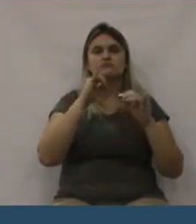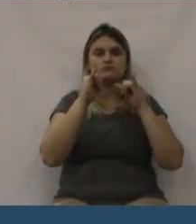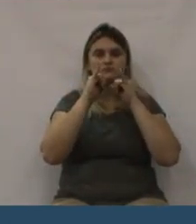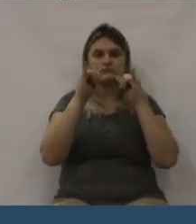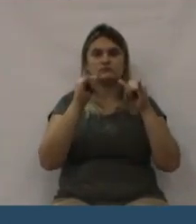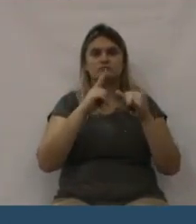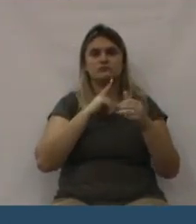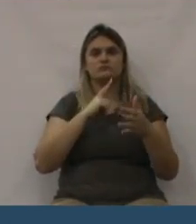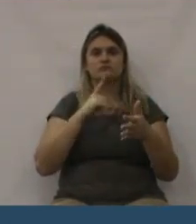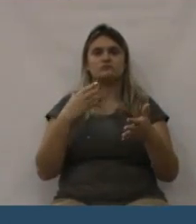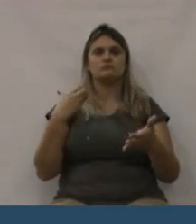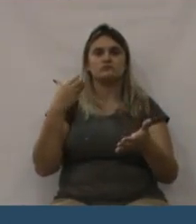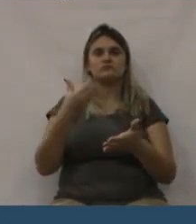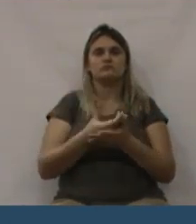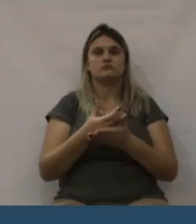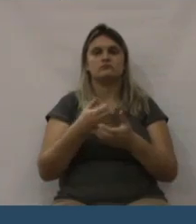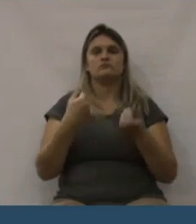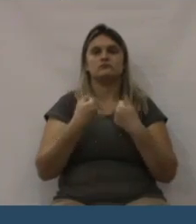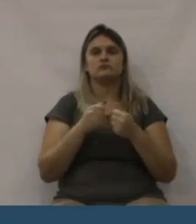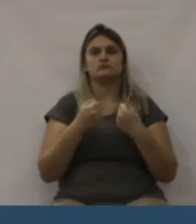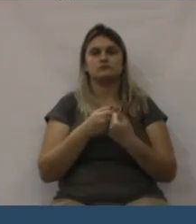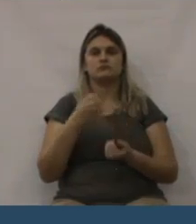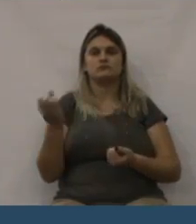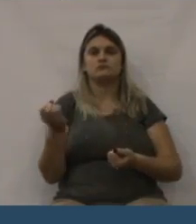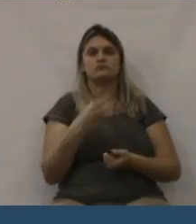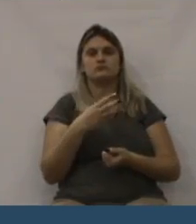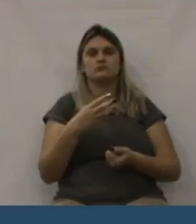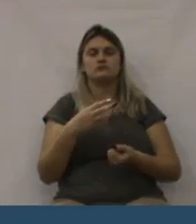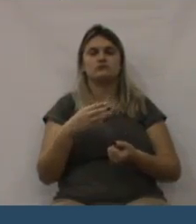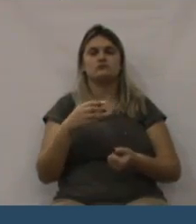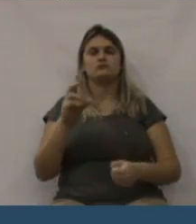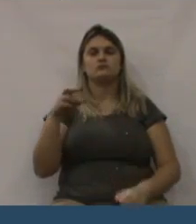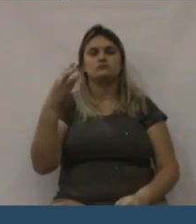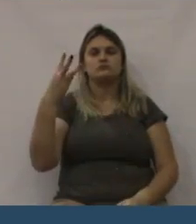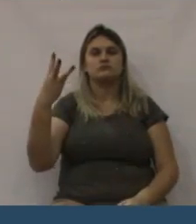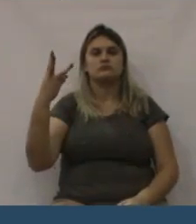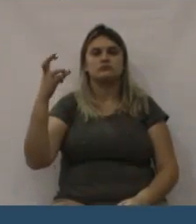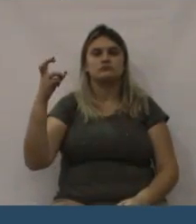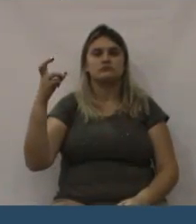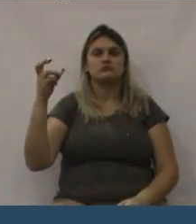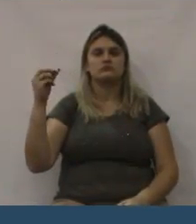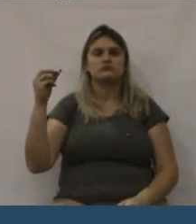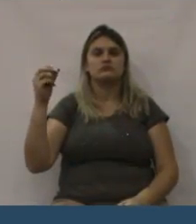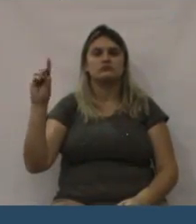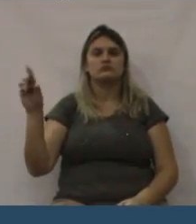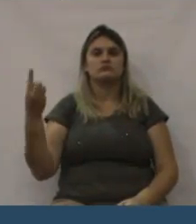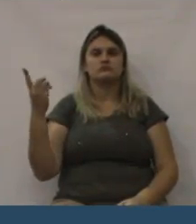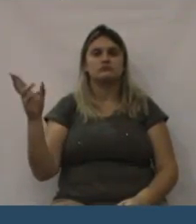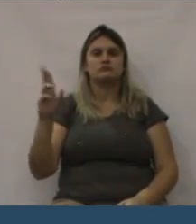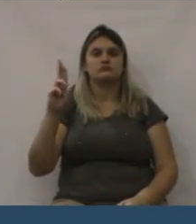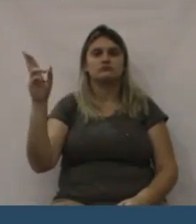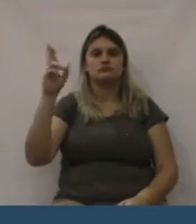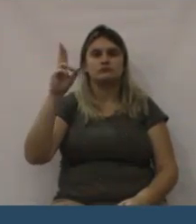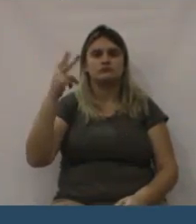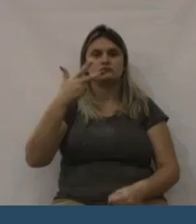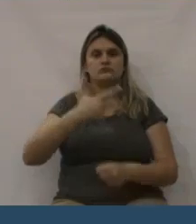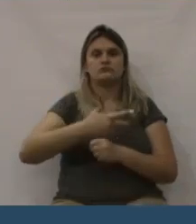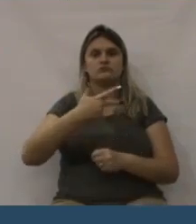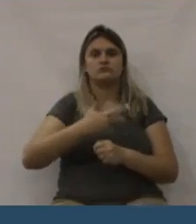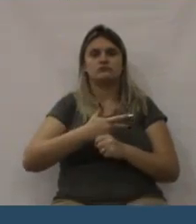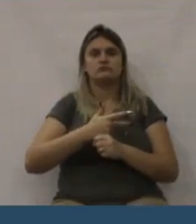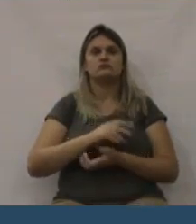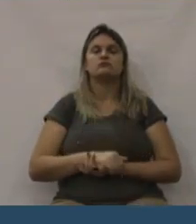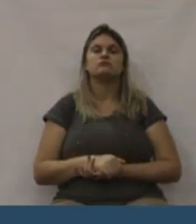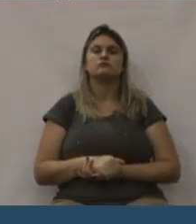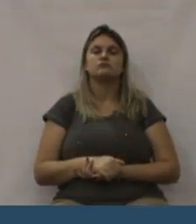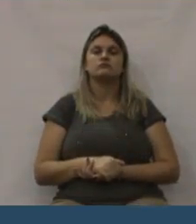que, a partir de então, os idosos não foram mais viajar com ônibus velho e sempre foi contratada uma